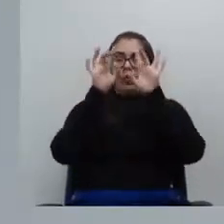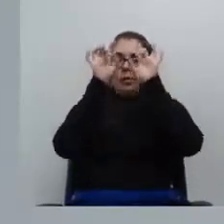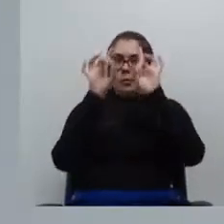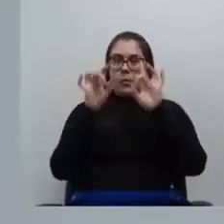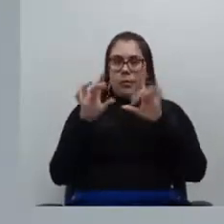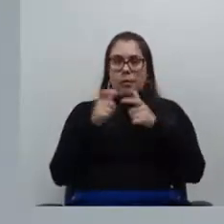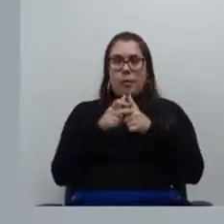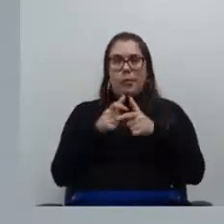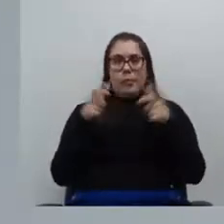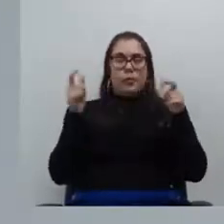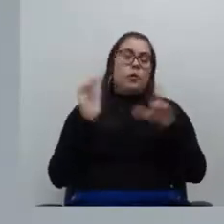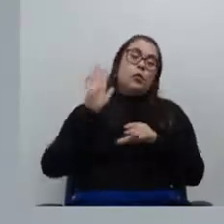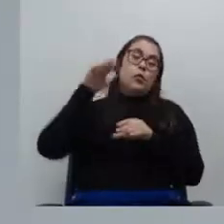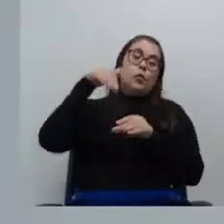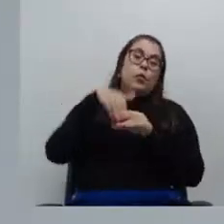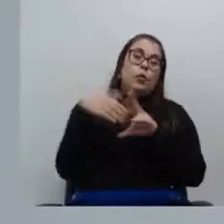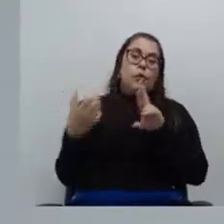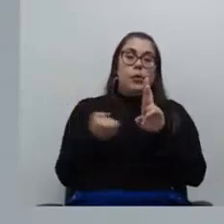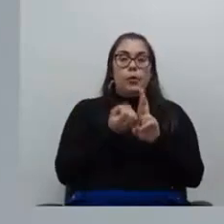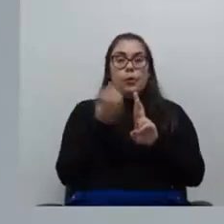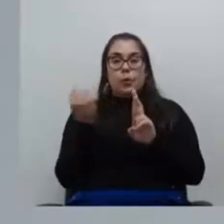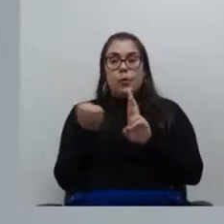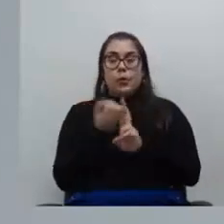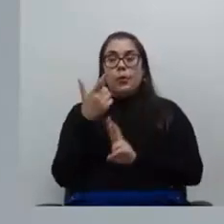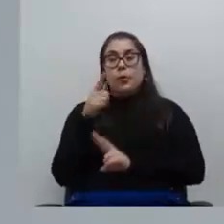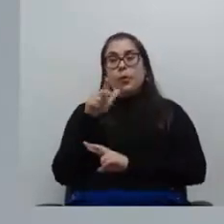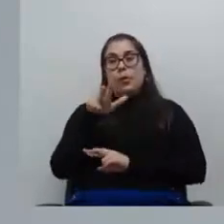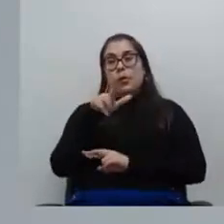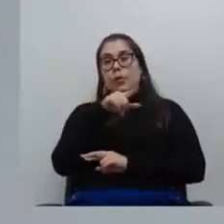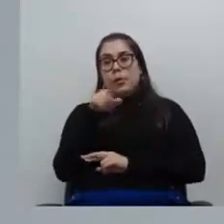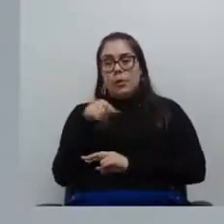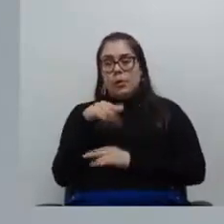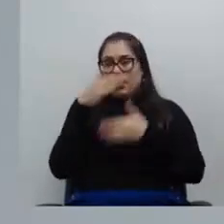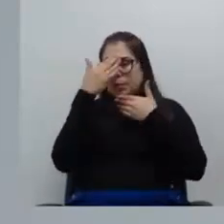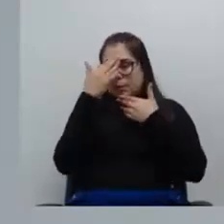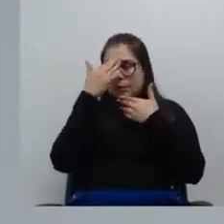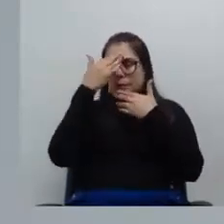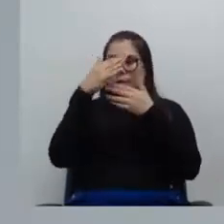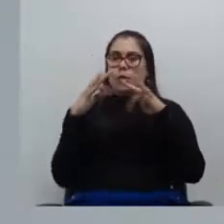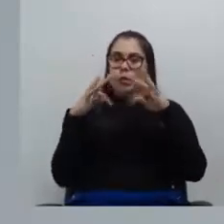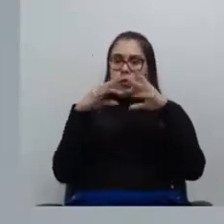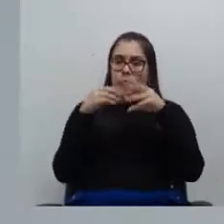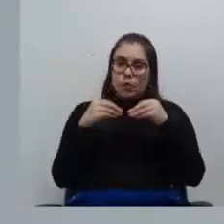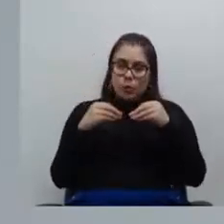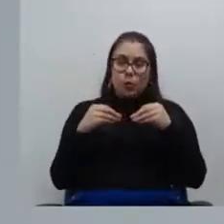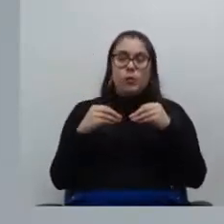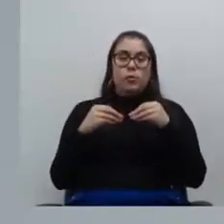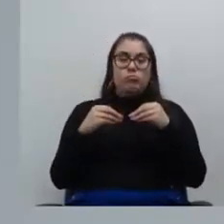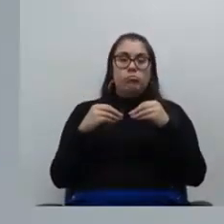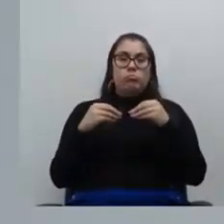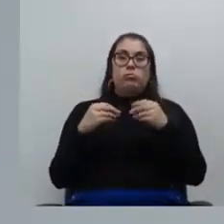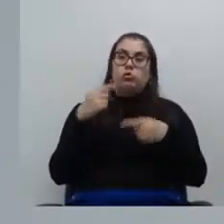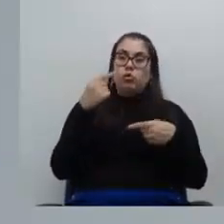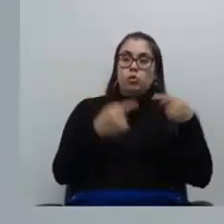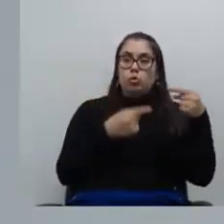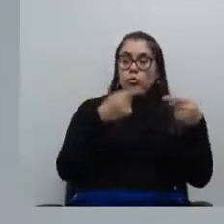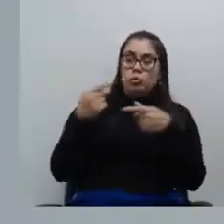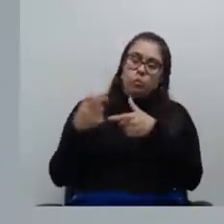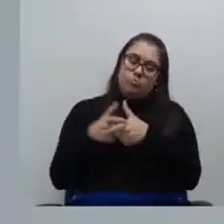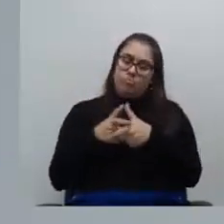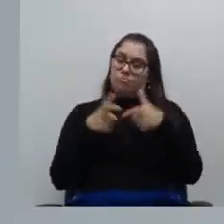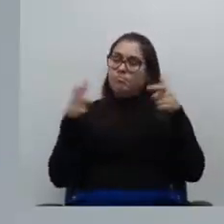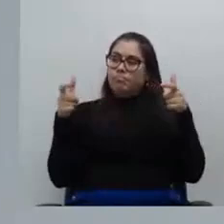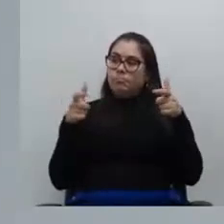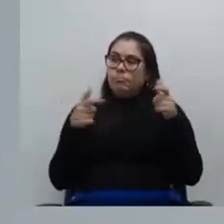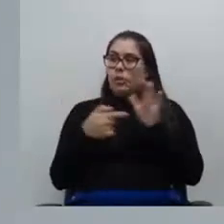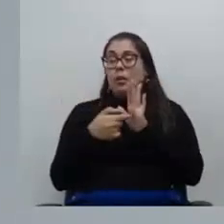voto que foi apresentado pelo relator Luiz Eduardo Coelho, agradecendo aqui toda a disponibilidade para fazer a discussão sobre a expansão